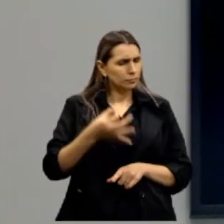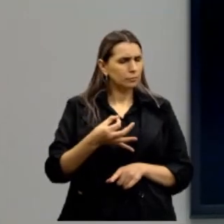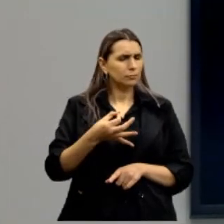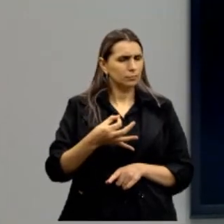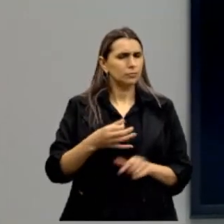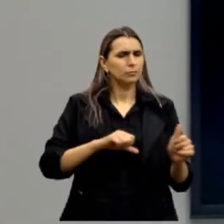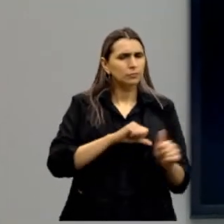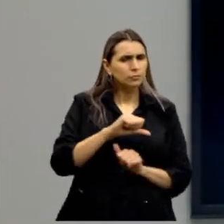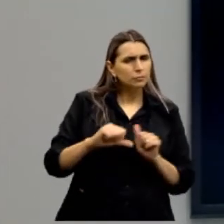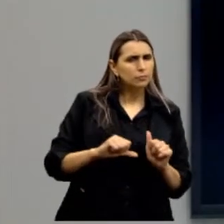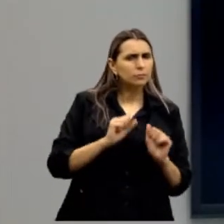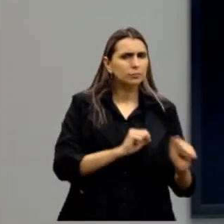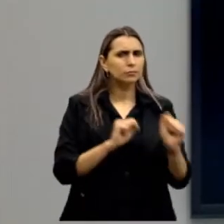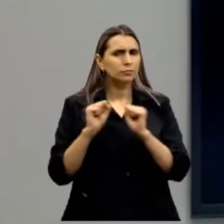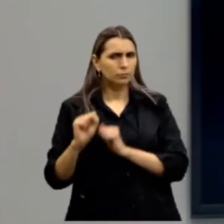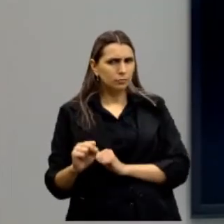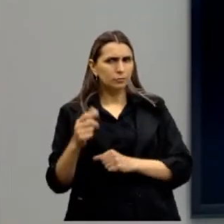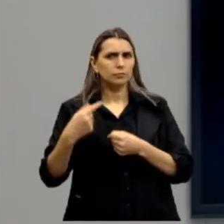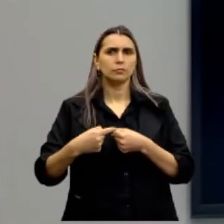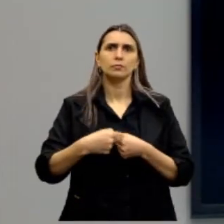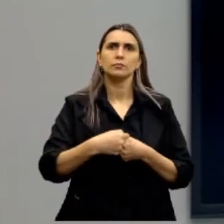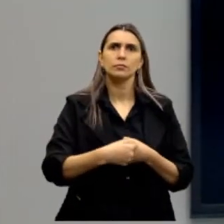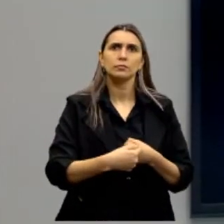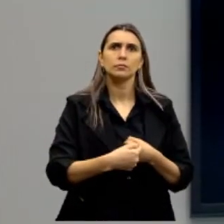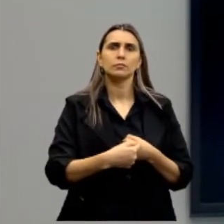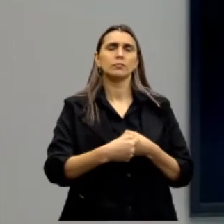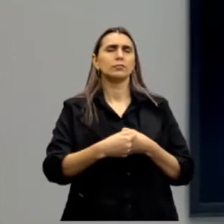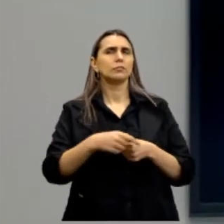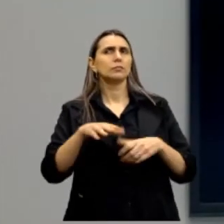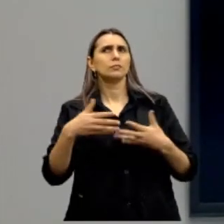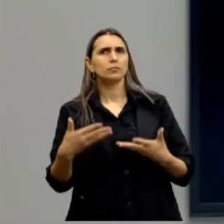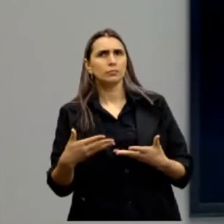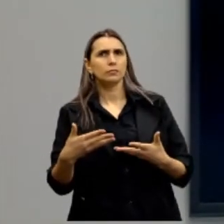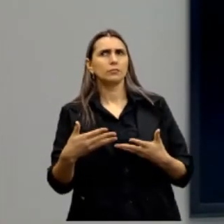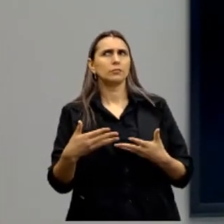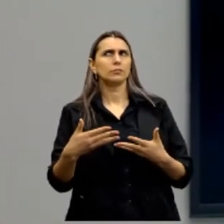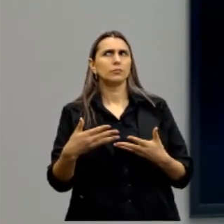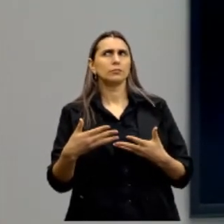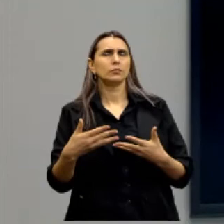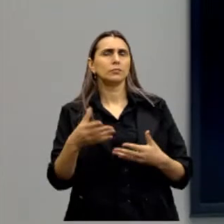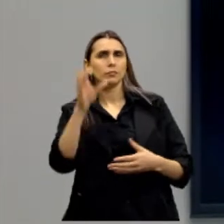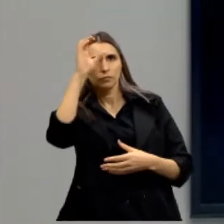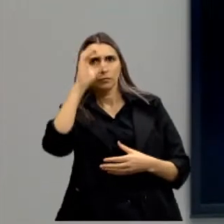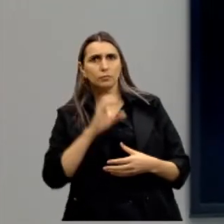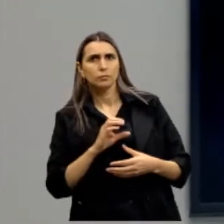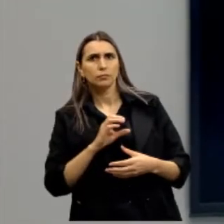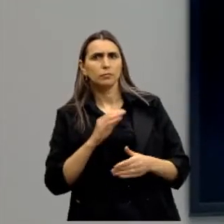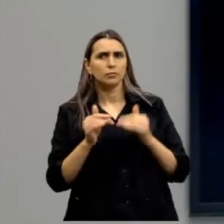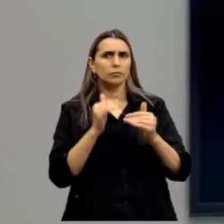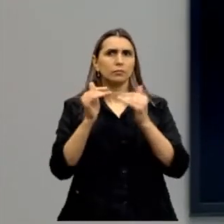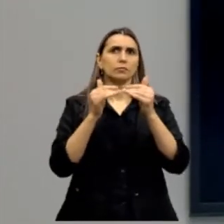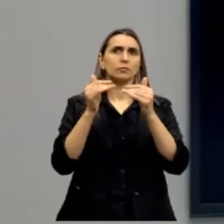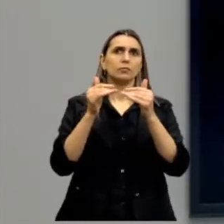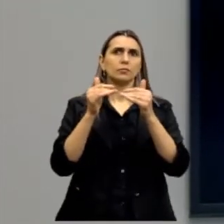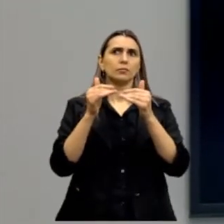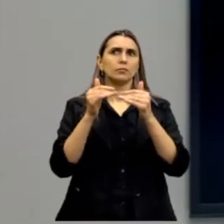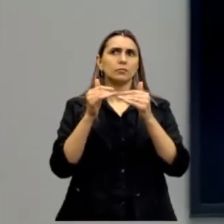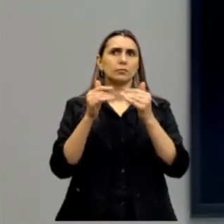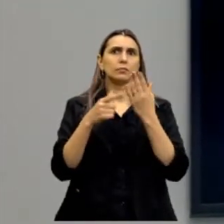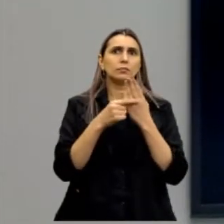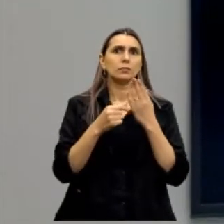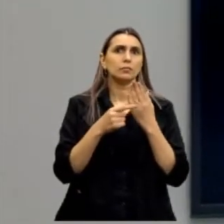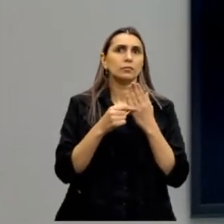tornaria possível na polis à medida que os cidadãos desenvolvessem virtudes